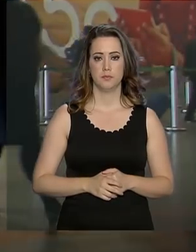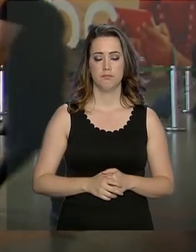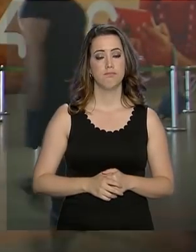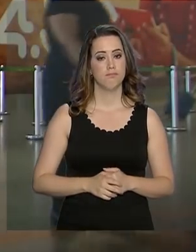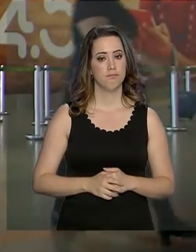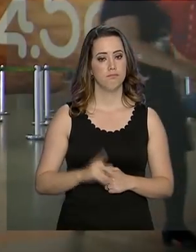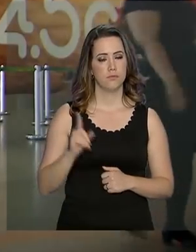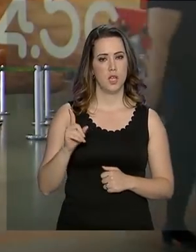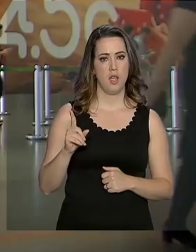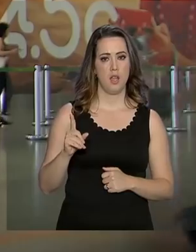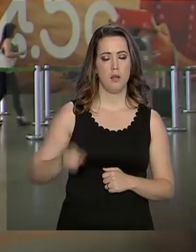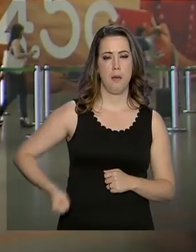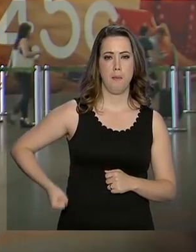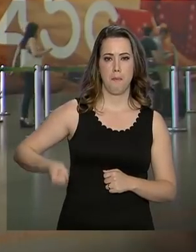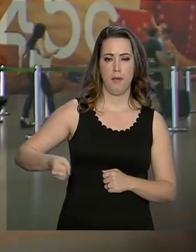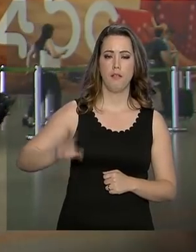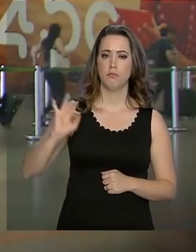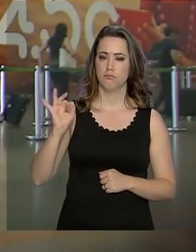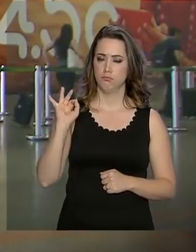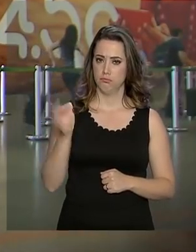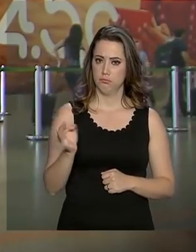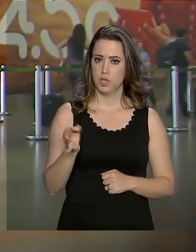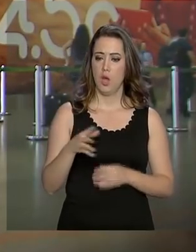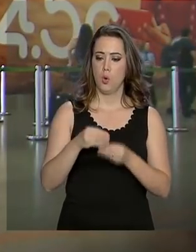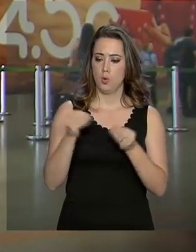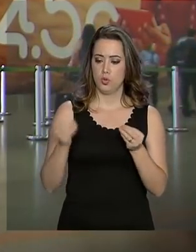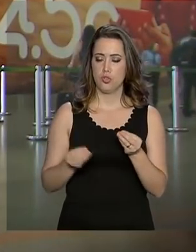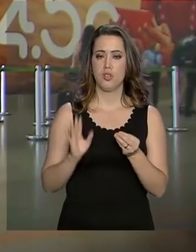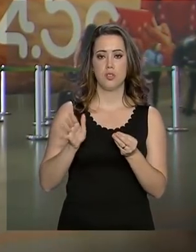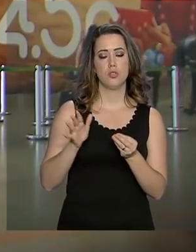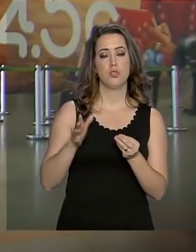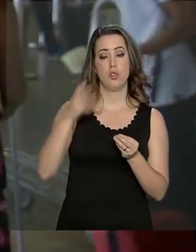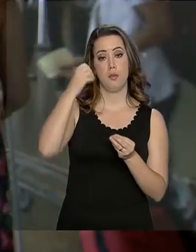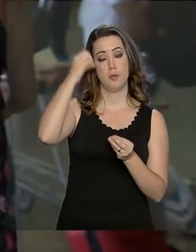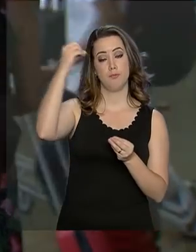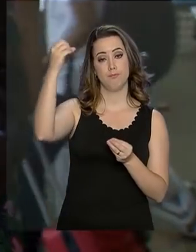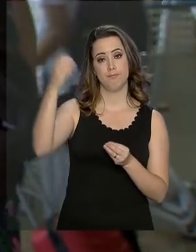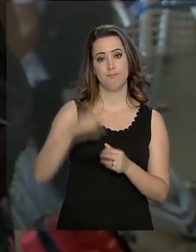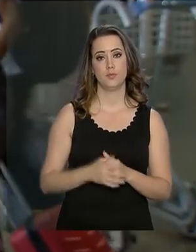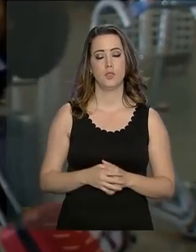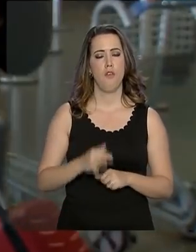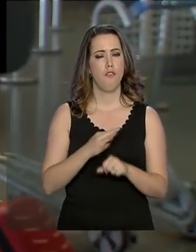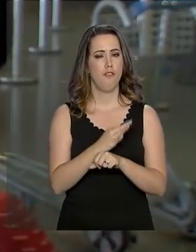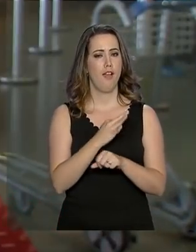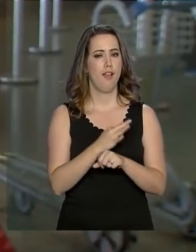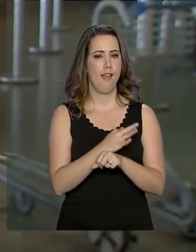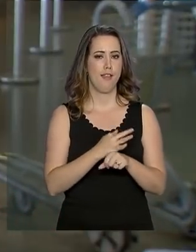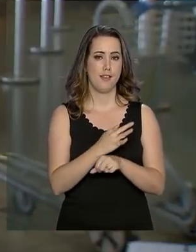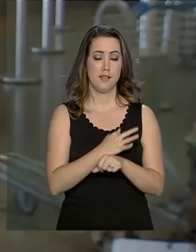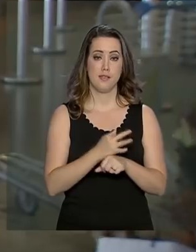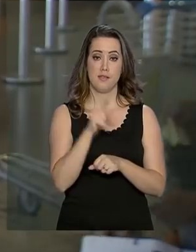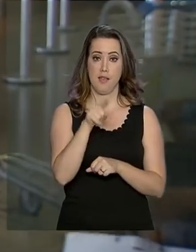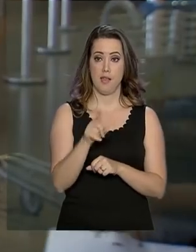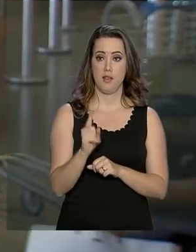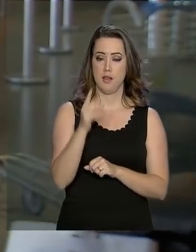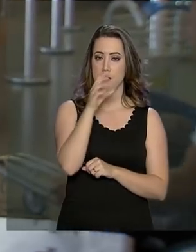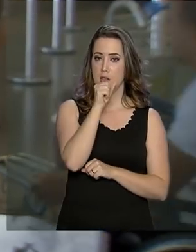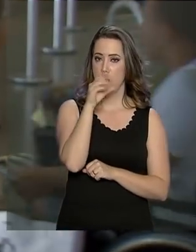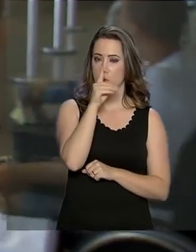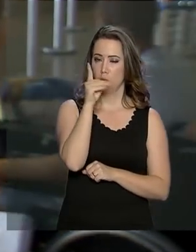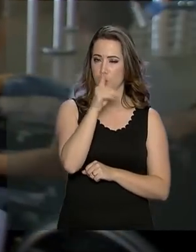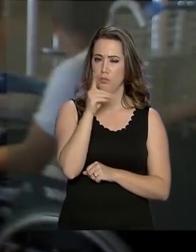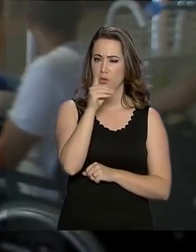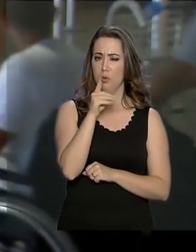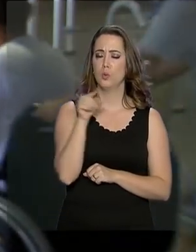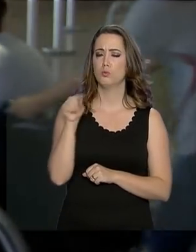Carmen está com as malas prontas e o check-in feito para as férias. Ela, que é de Brasília, vai passar um final de semana no Rio de